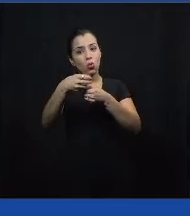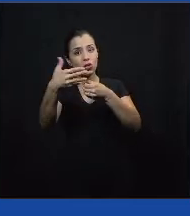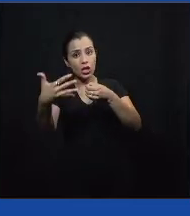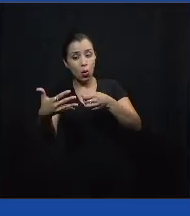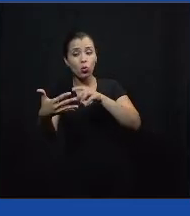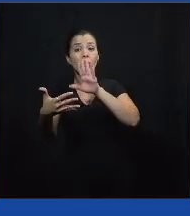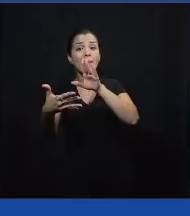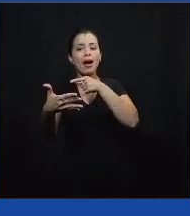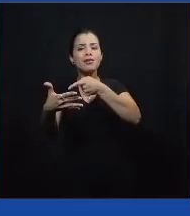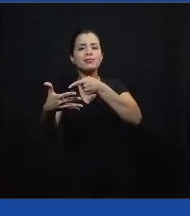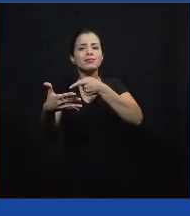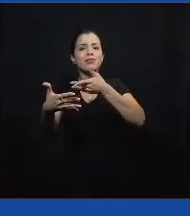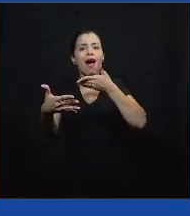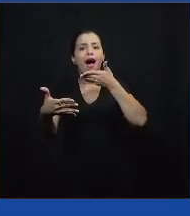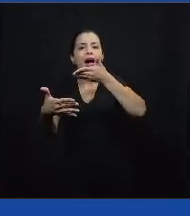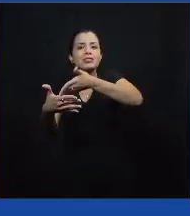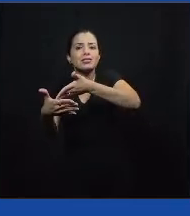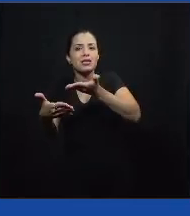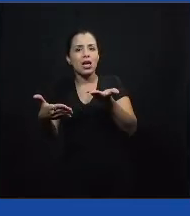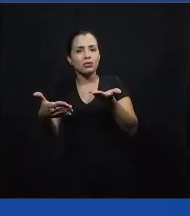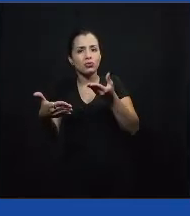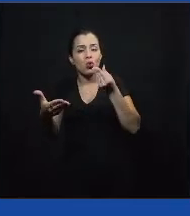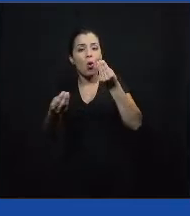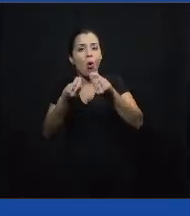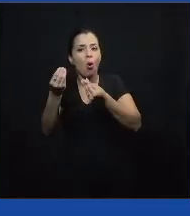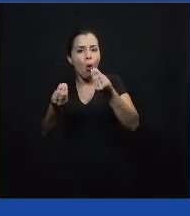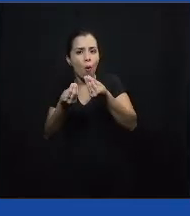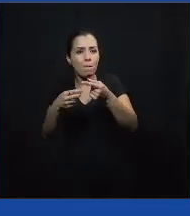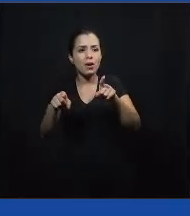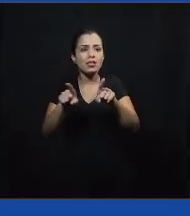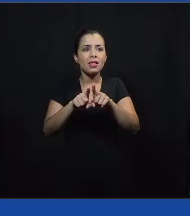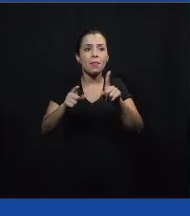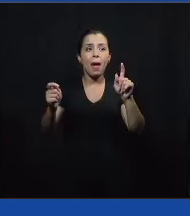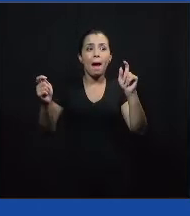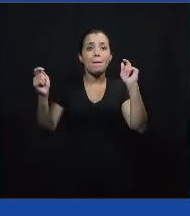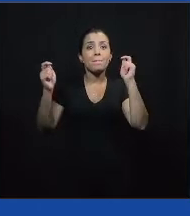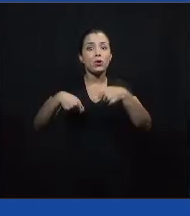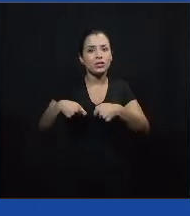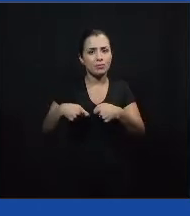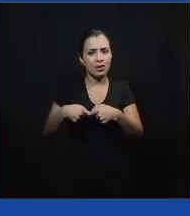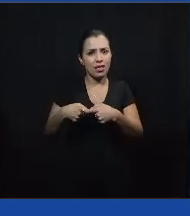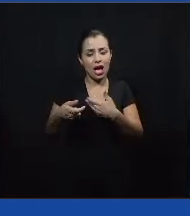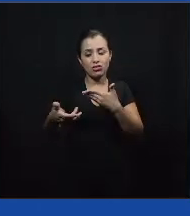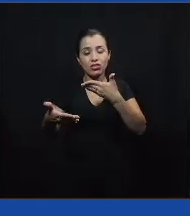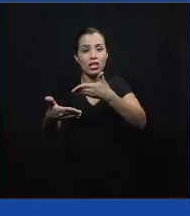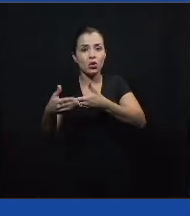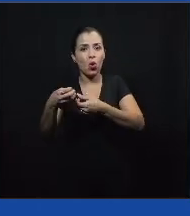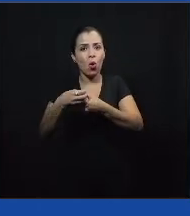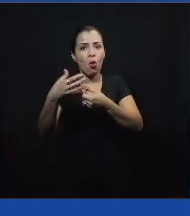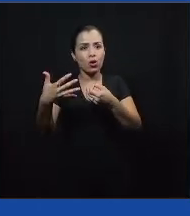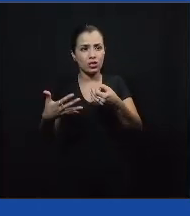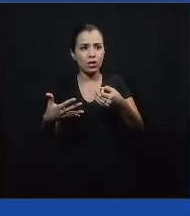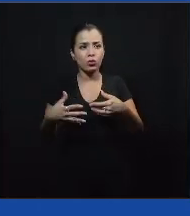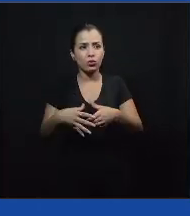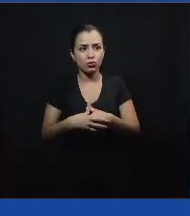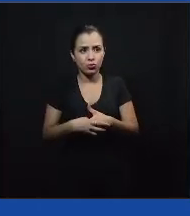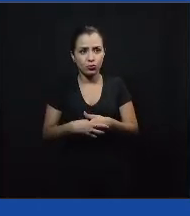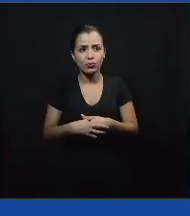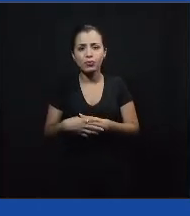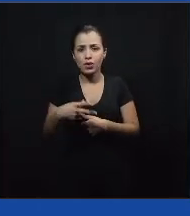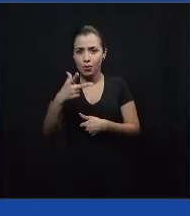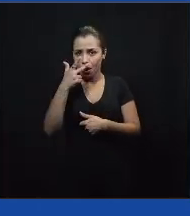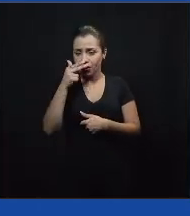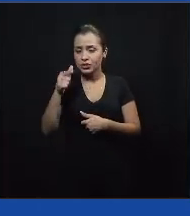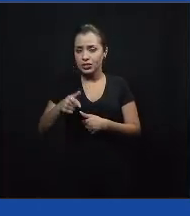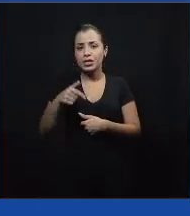conteúdo, quer dizer, tanto o conteúdo que é oferecido como a possibilidade de chegar até esse conteúdo, eu acho que isso é um tema sem dúvida crucial